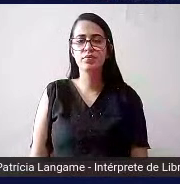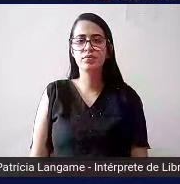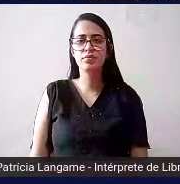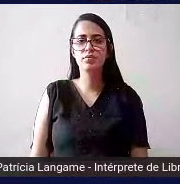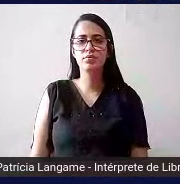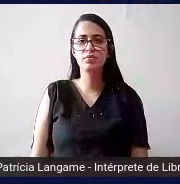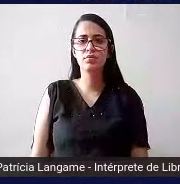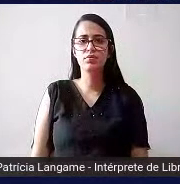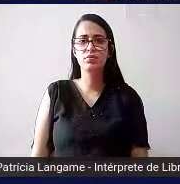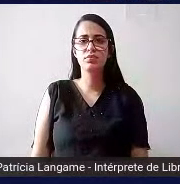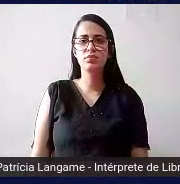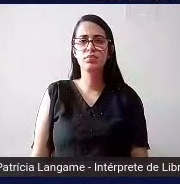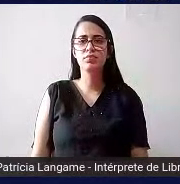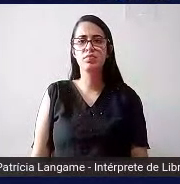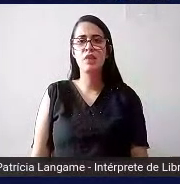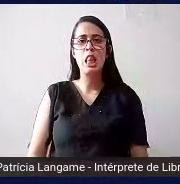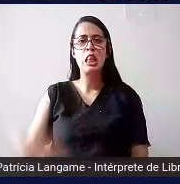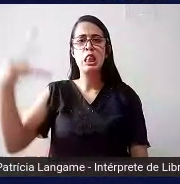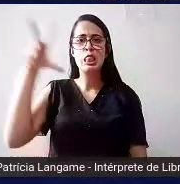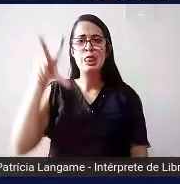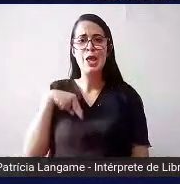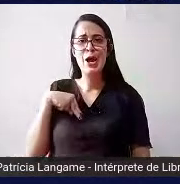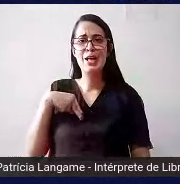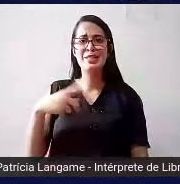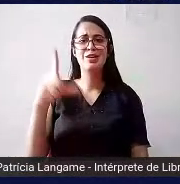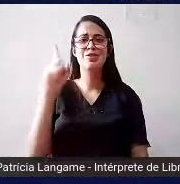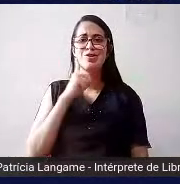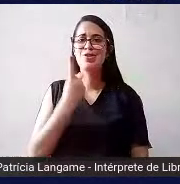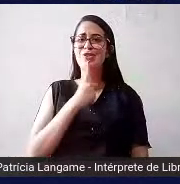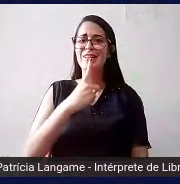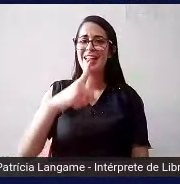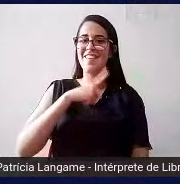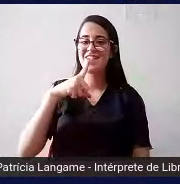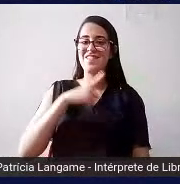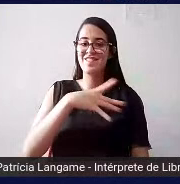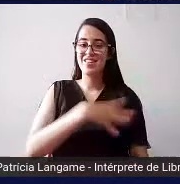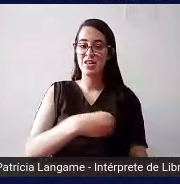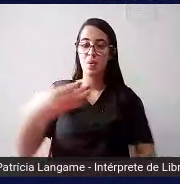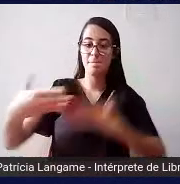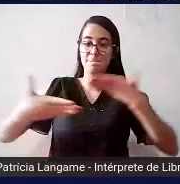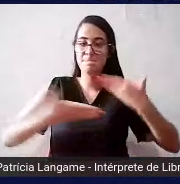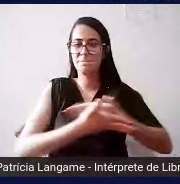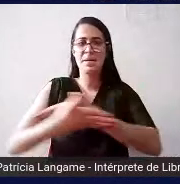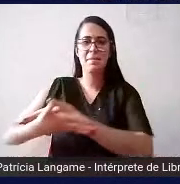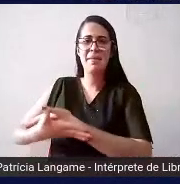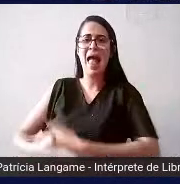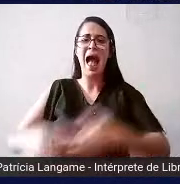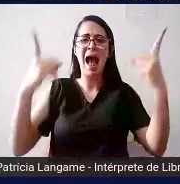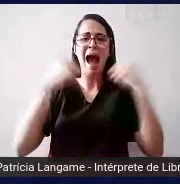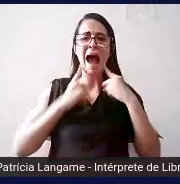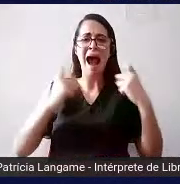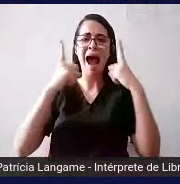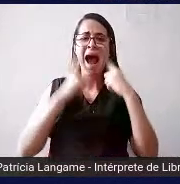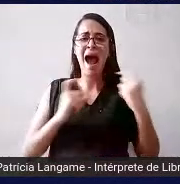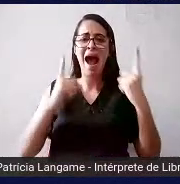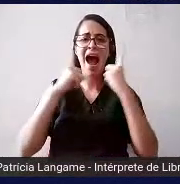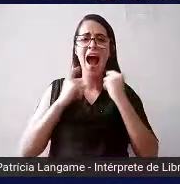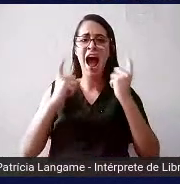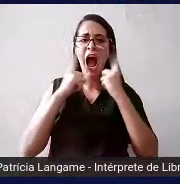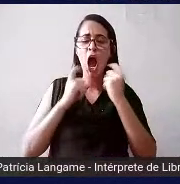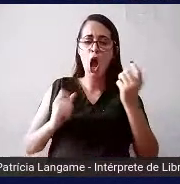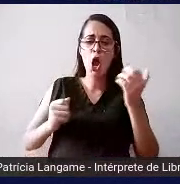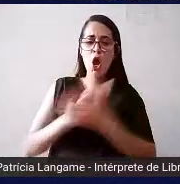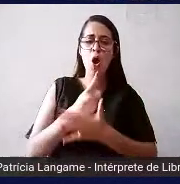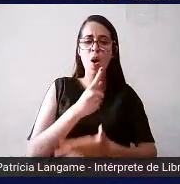aí tem gente que começa nossa e quando o surdo tem filho o bebê começa a chorar ele não percebe ué não tem gente que compra babá eletrônica pra